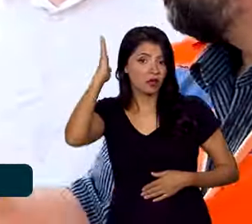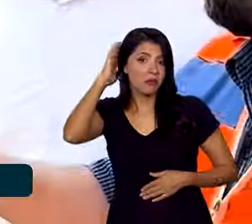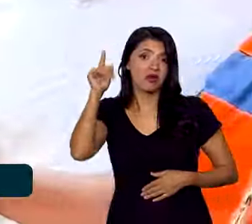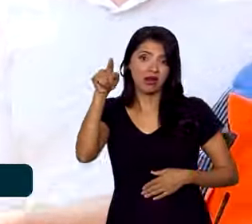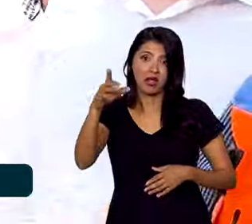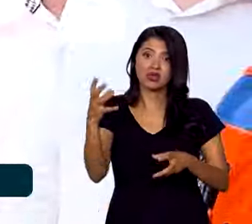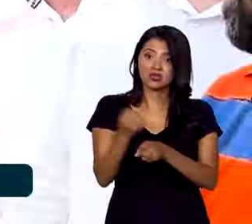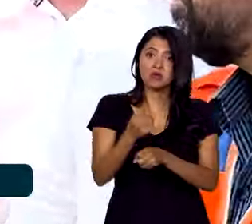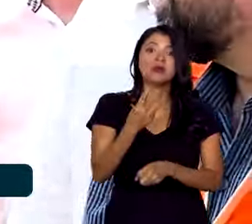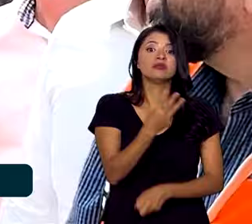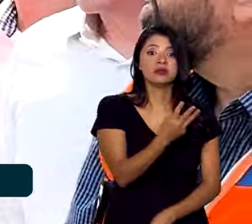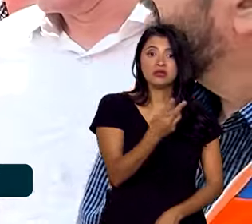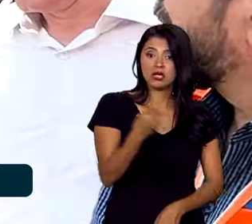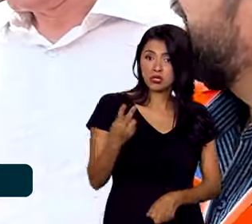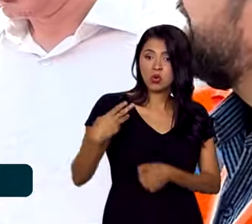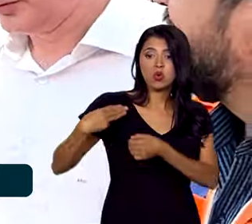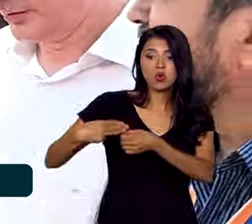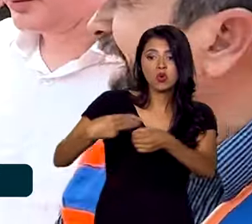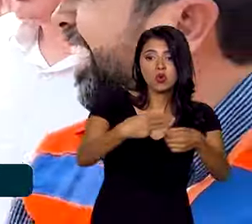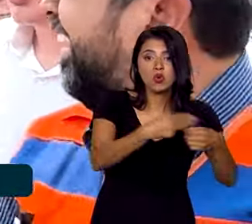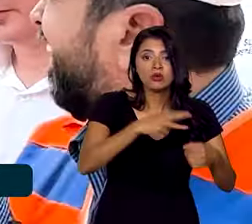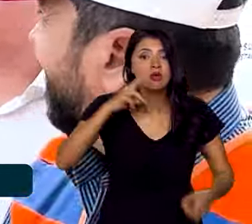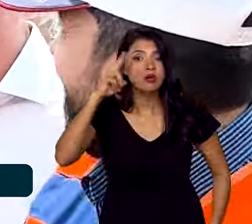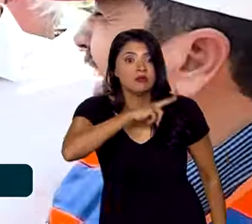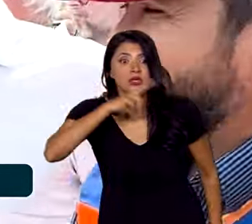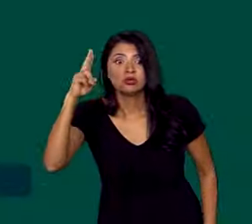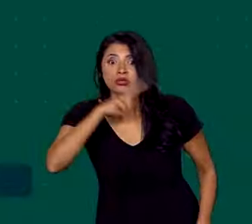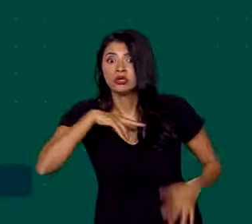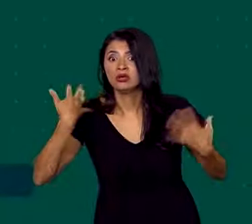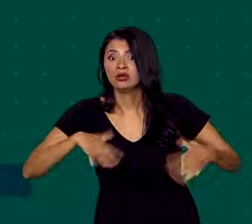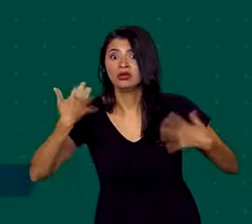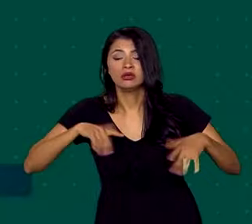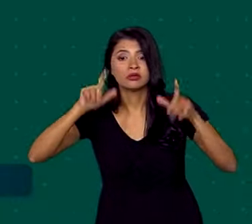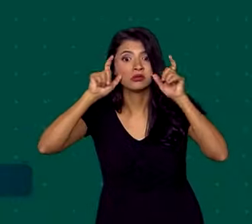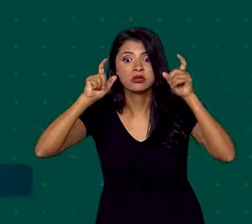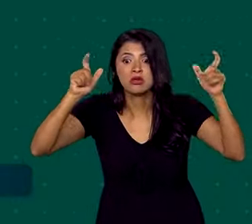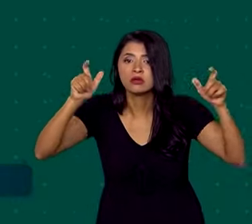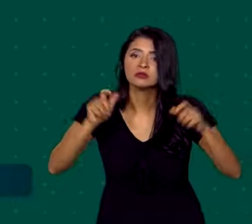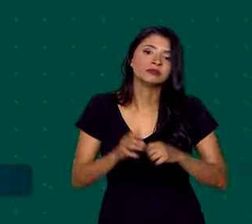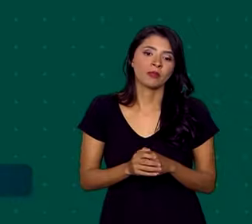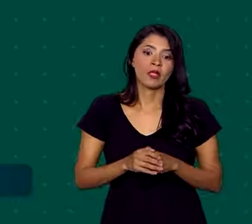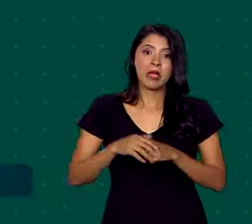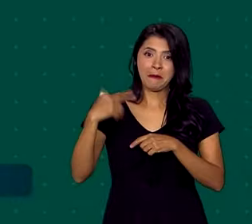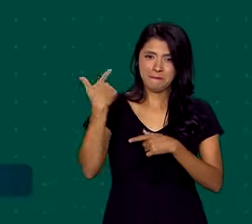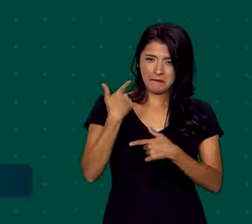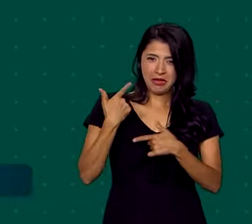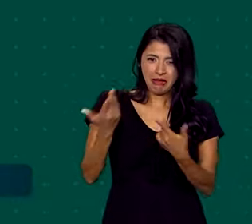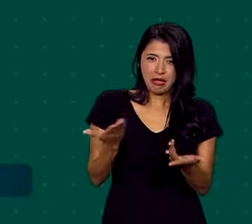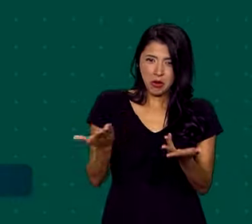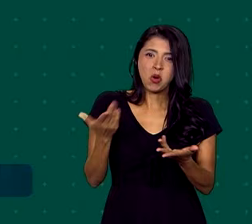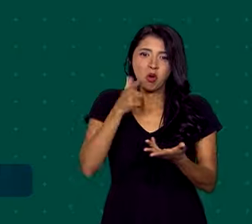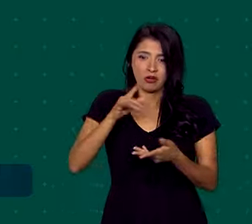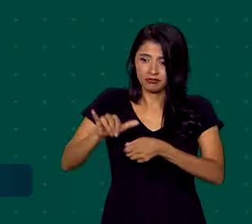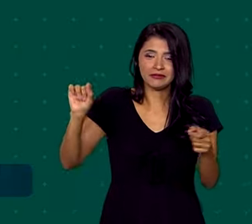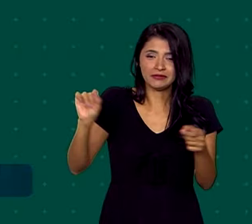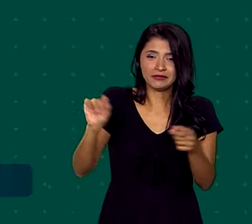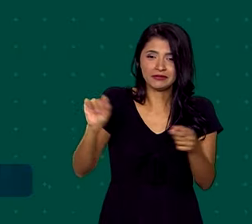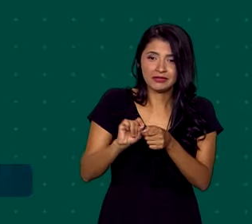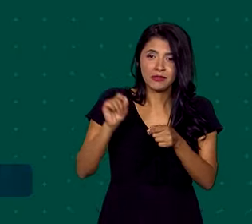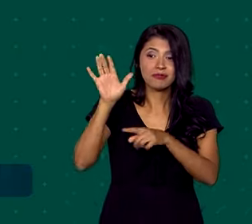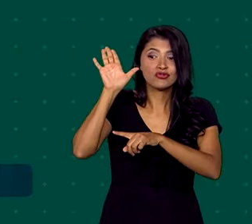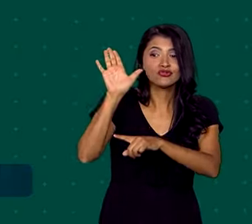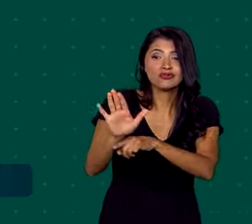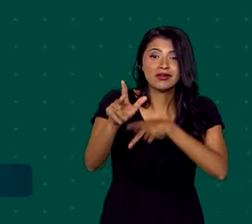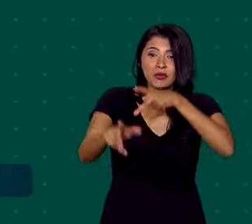32 municípios em estado de emergência. Para tratar das ações que estão sendo tomadas para a